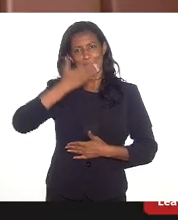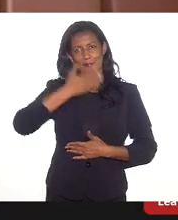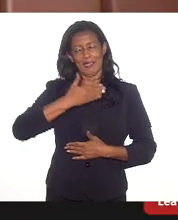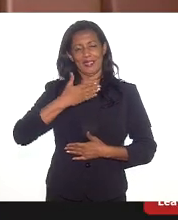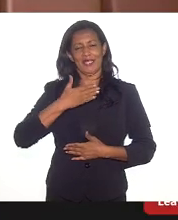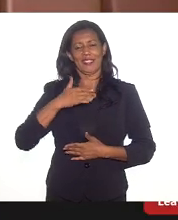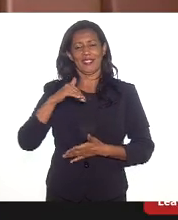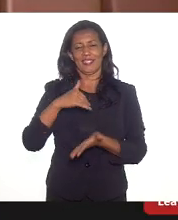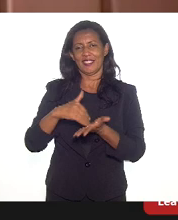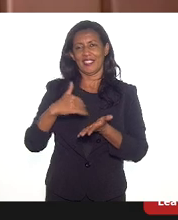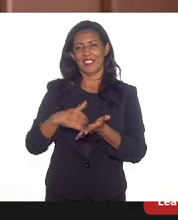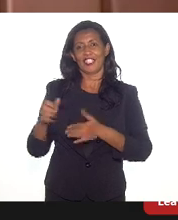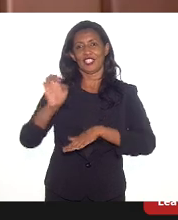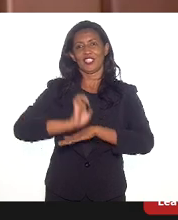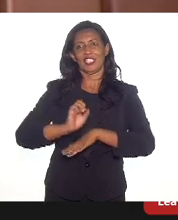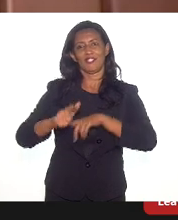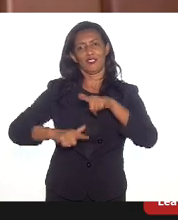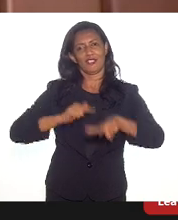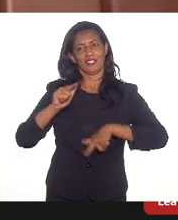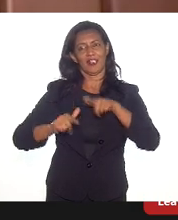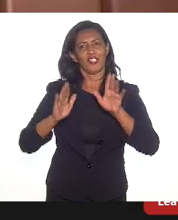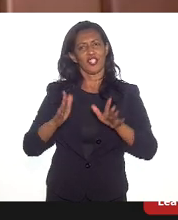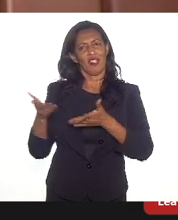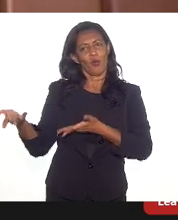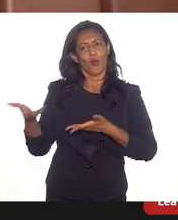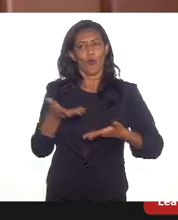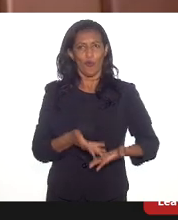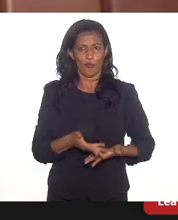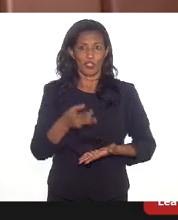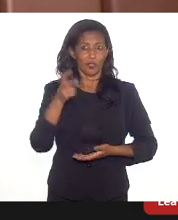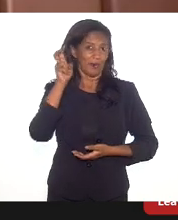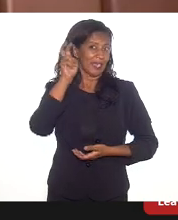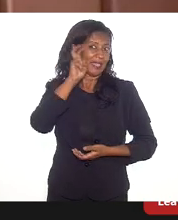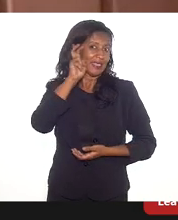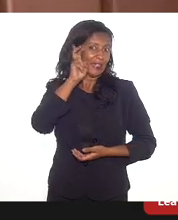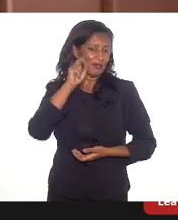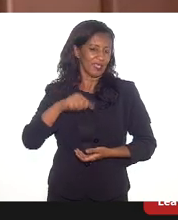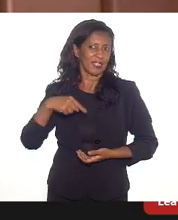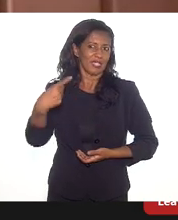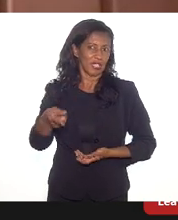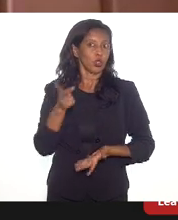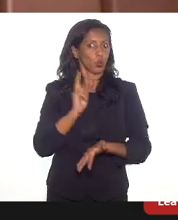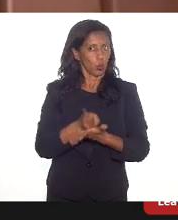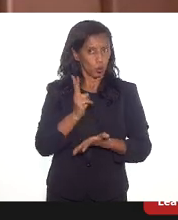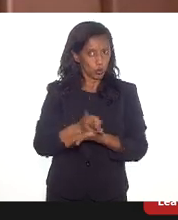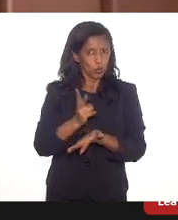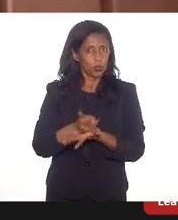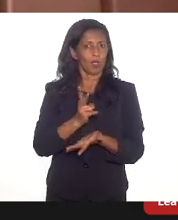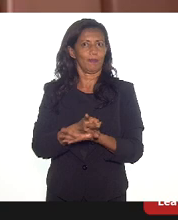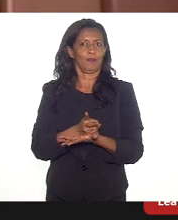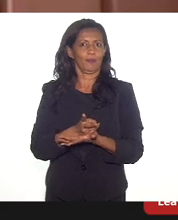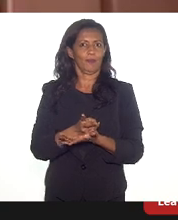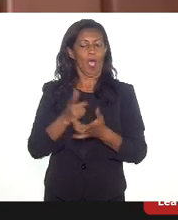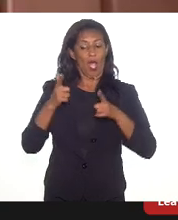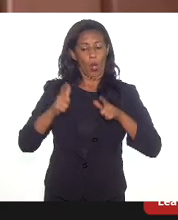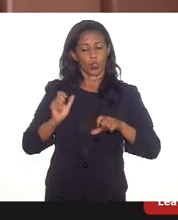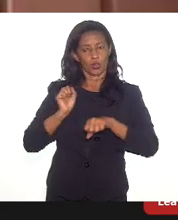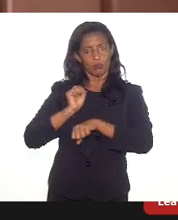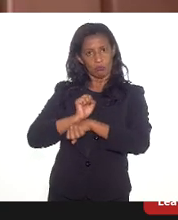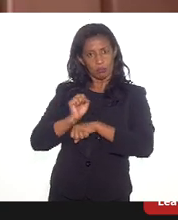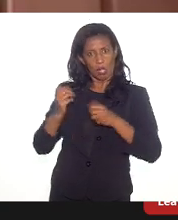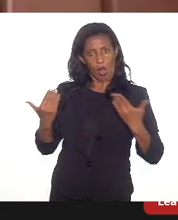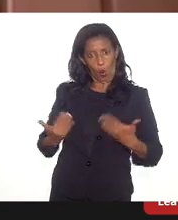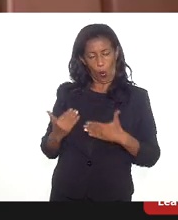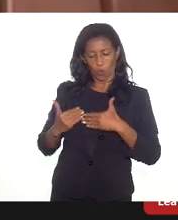Estado de Trabalho e já fica aqui o convite para quinta-feira que vem. A gente continua aí de onde parou a exposição